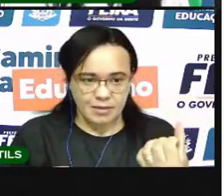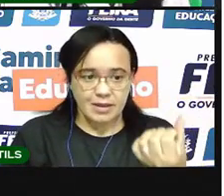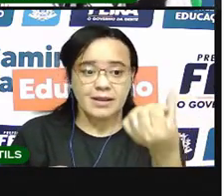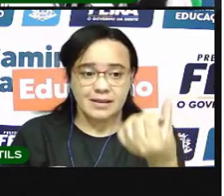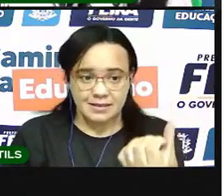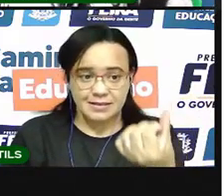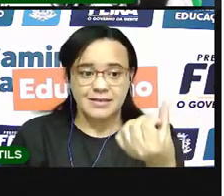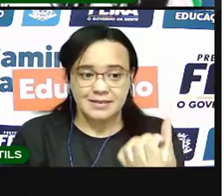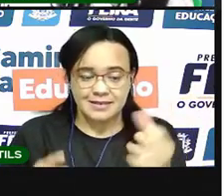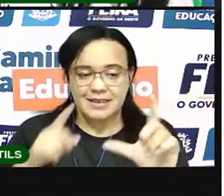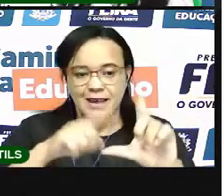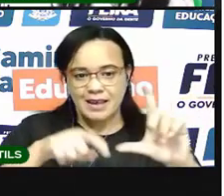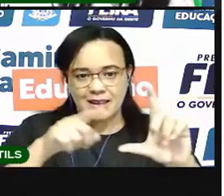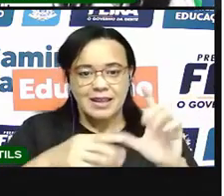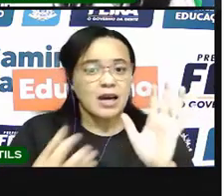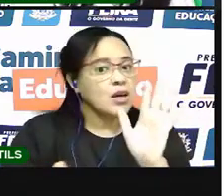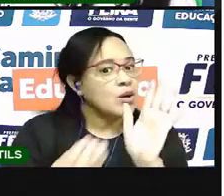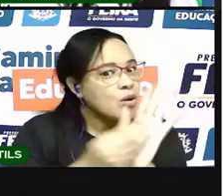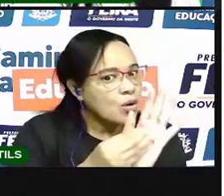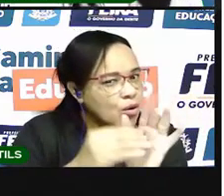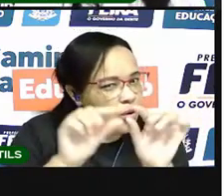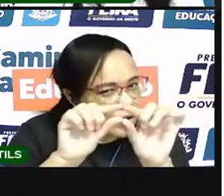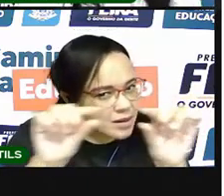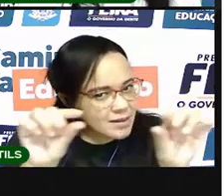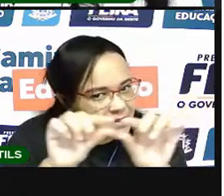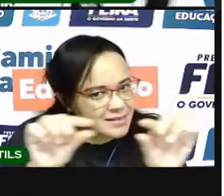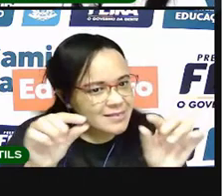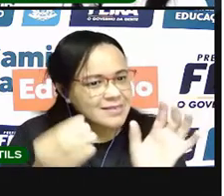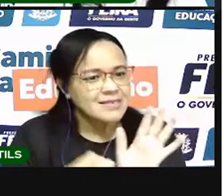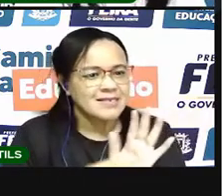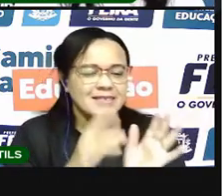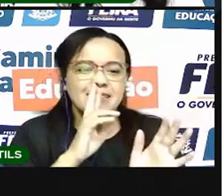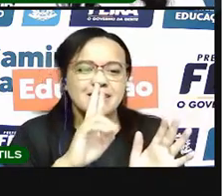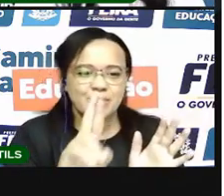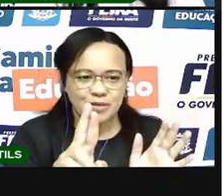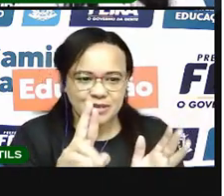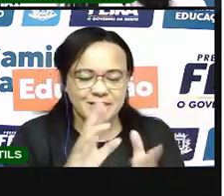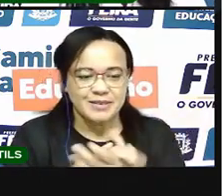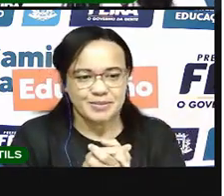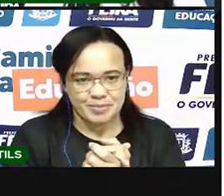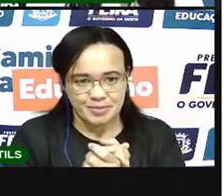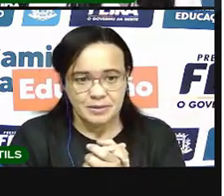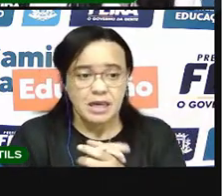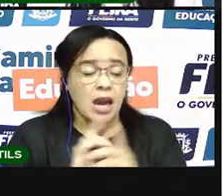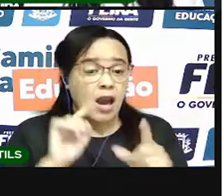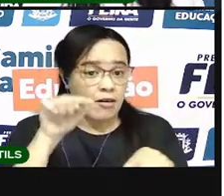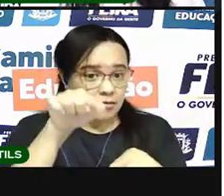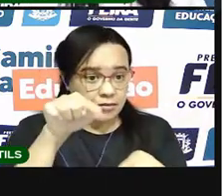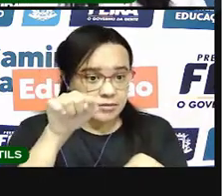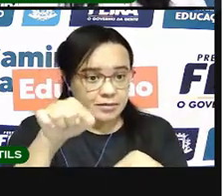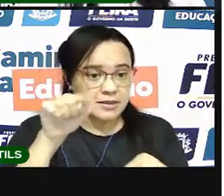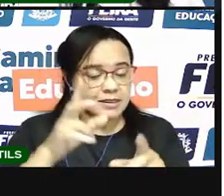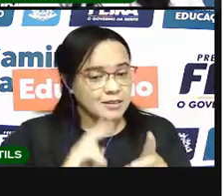letras. Você vai colocar aqui nesse espaço. Eu vou te deixar pra você continuar aí